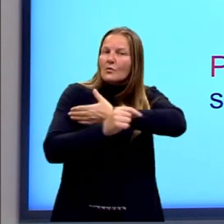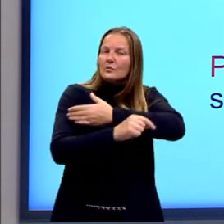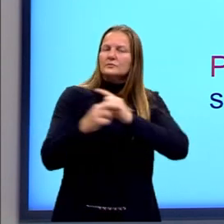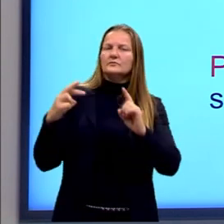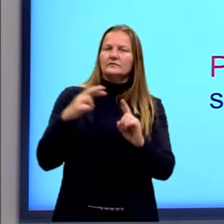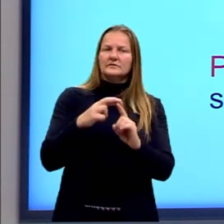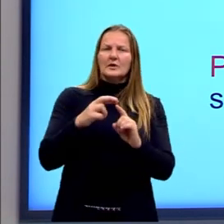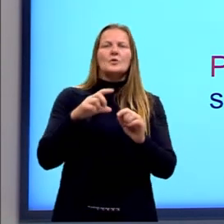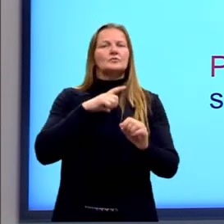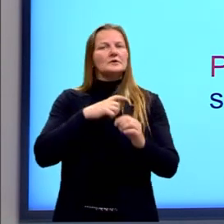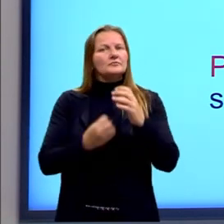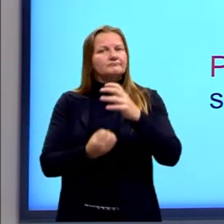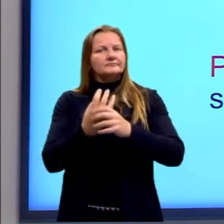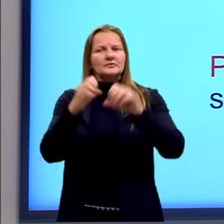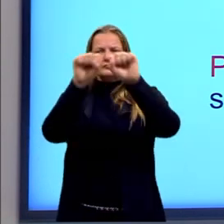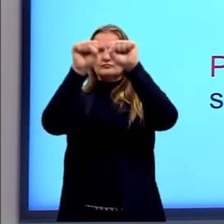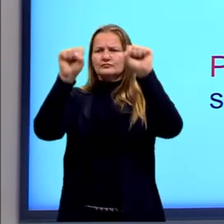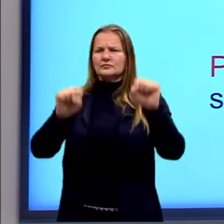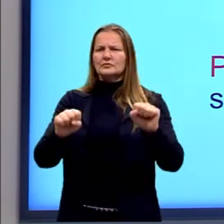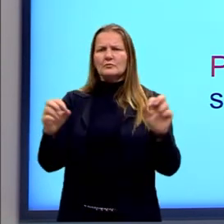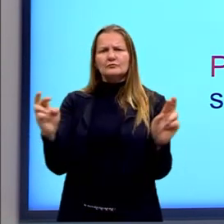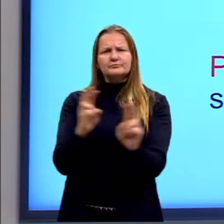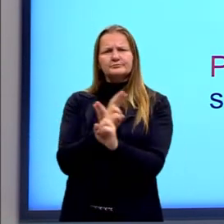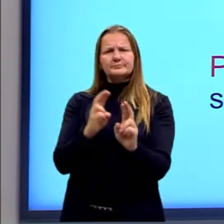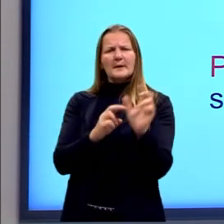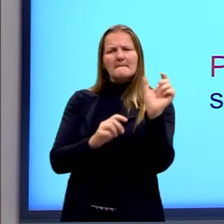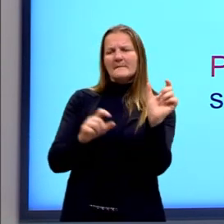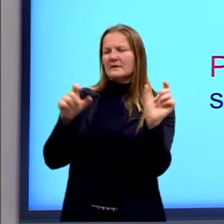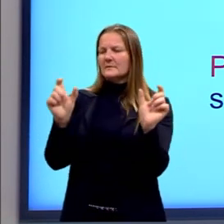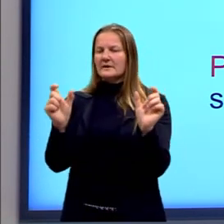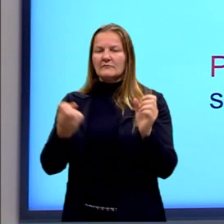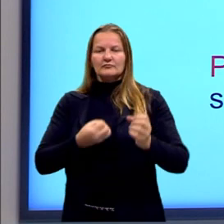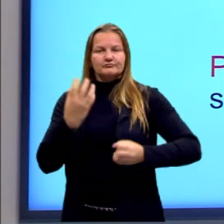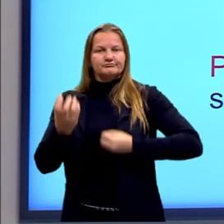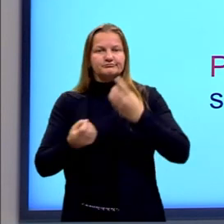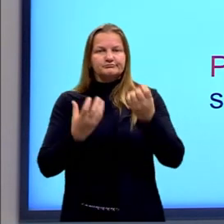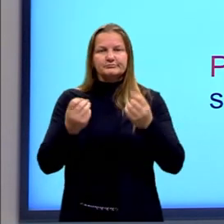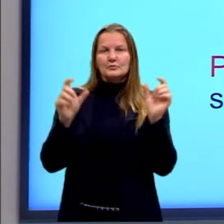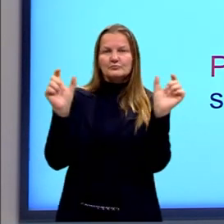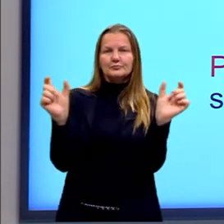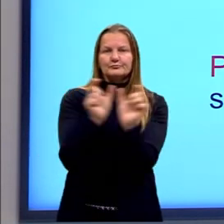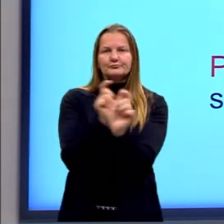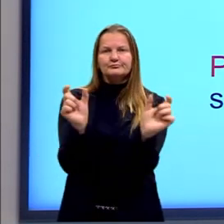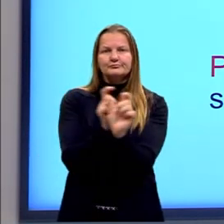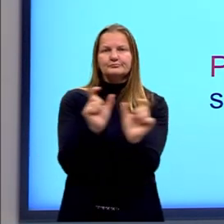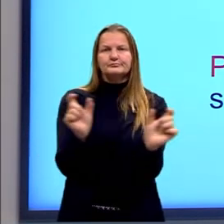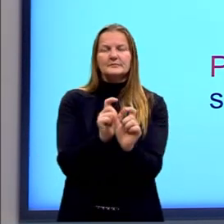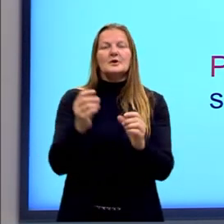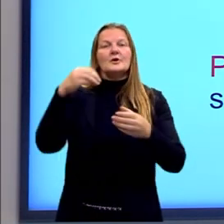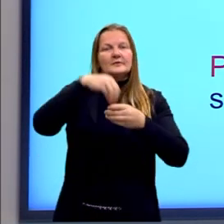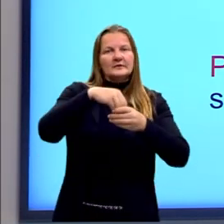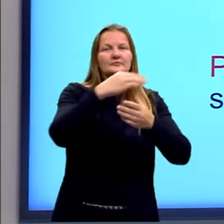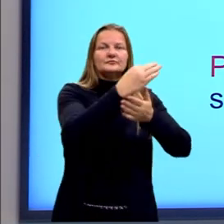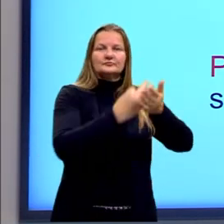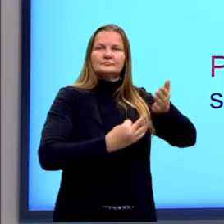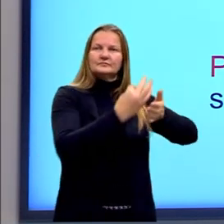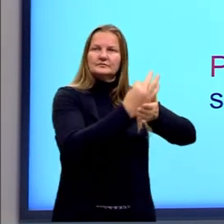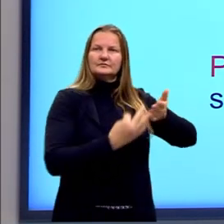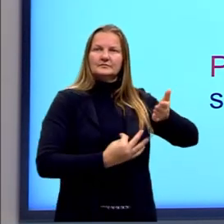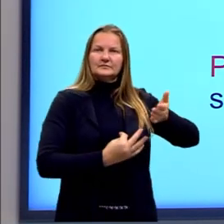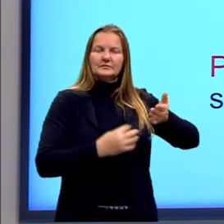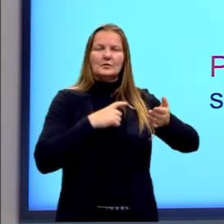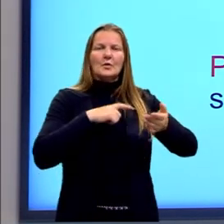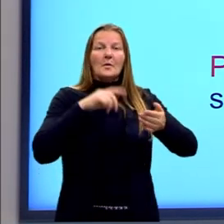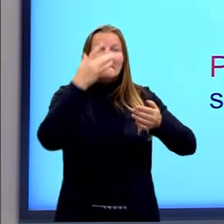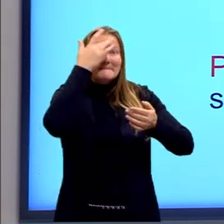sistema de relações entre as palavras e expressões, dentro de um texto, permitindo que